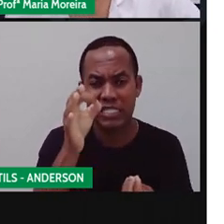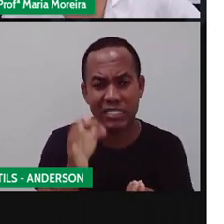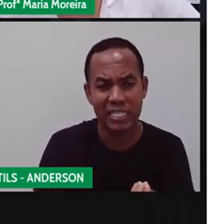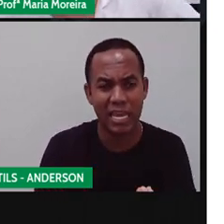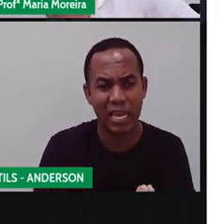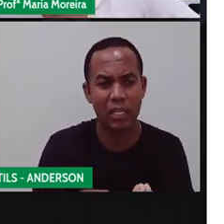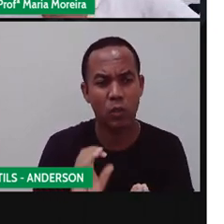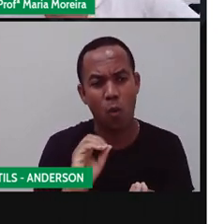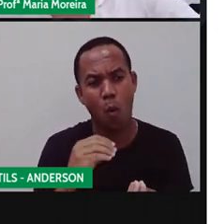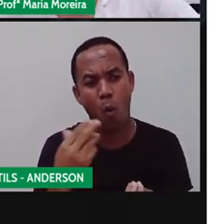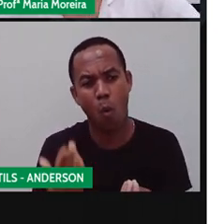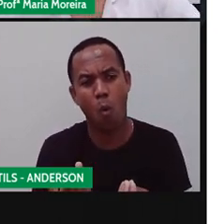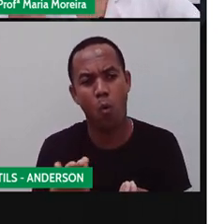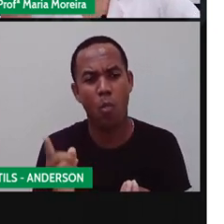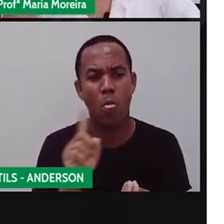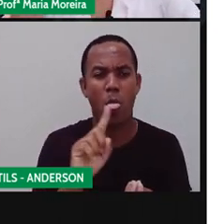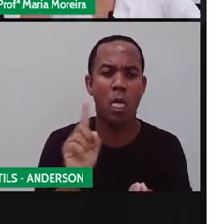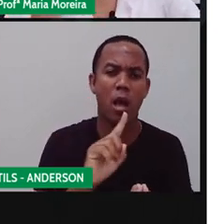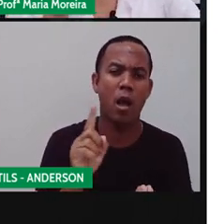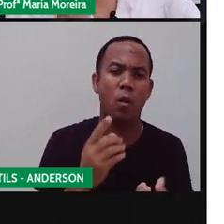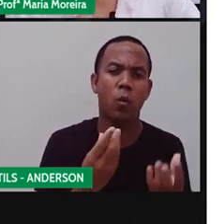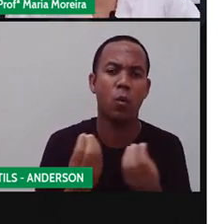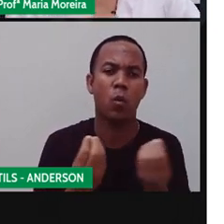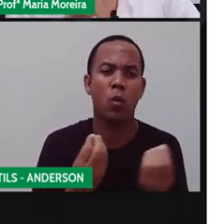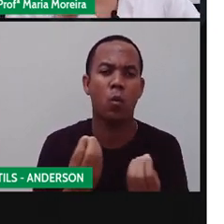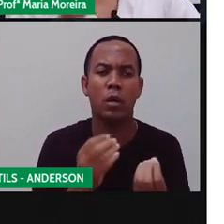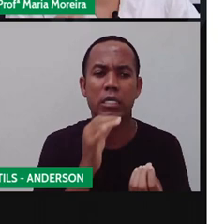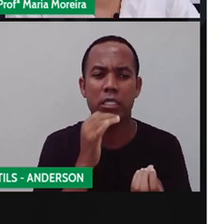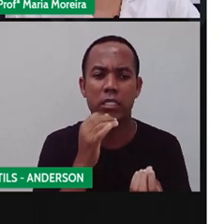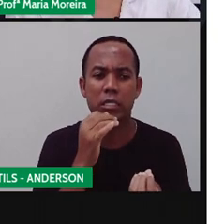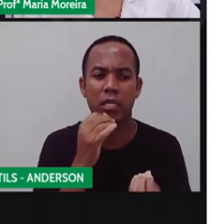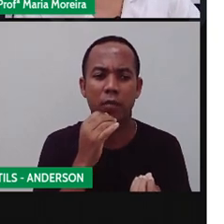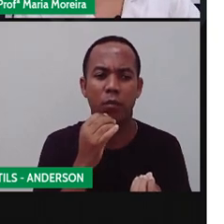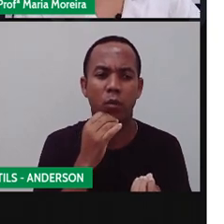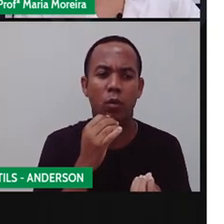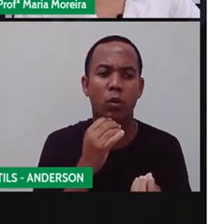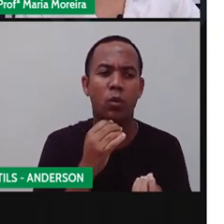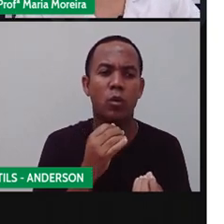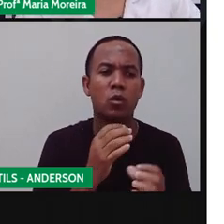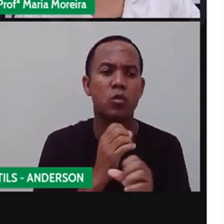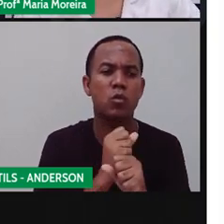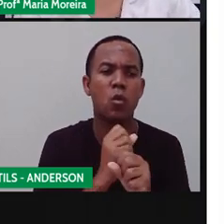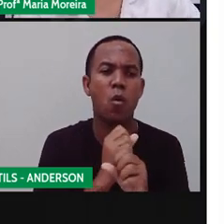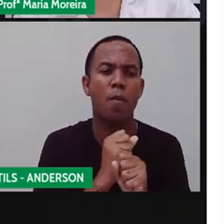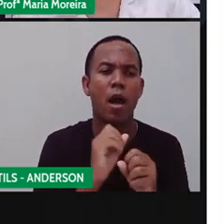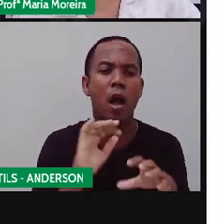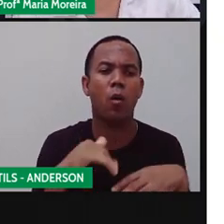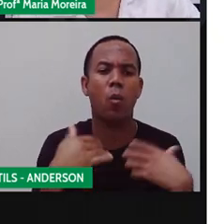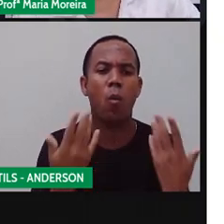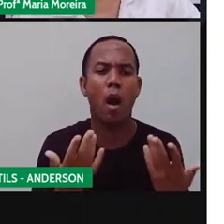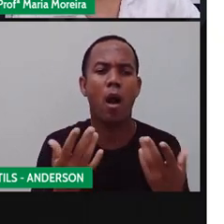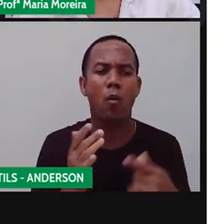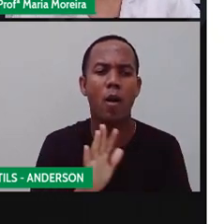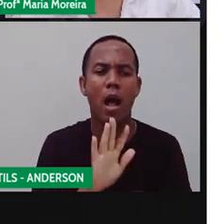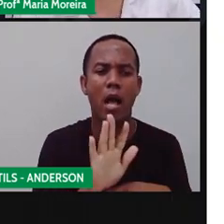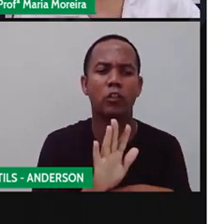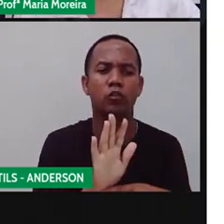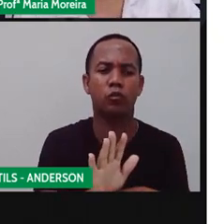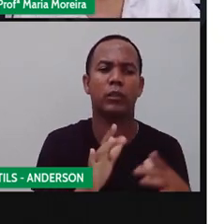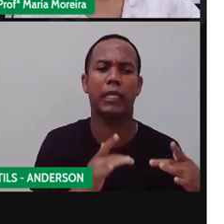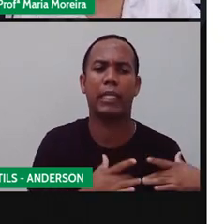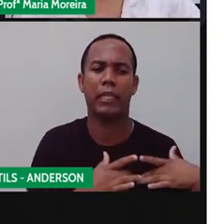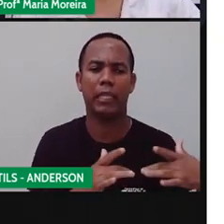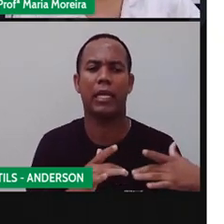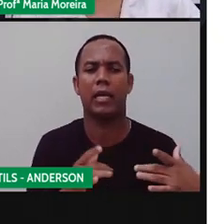quantitativos, ou seja, em quantidade, em números, qual foi a contribuição de